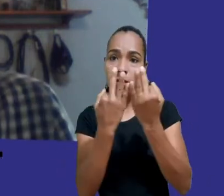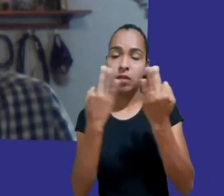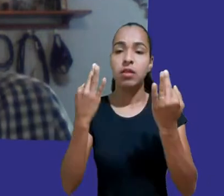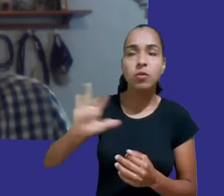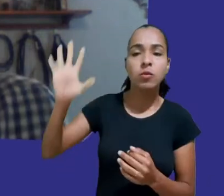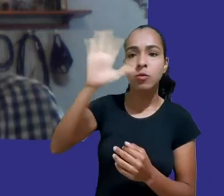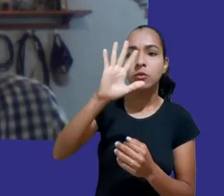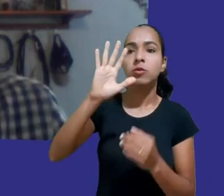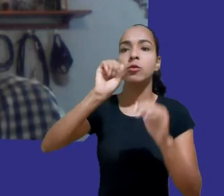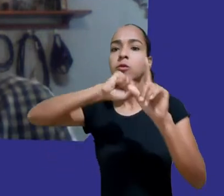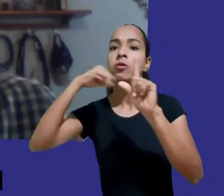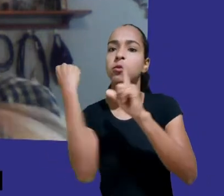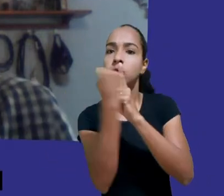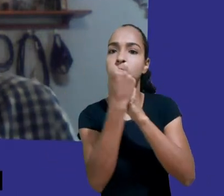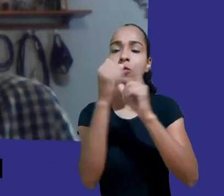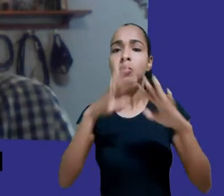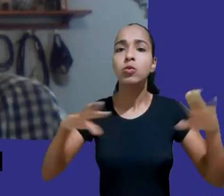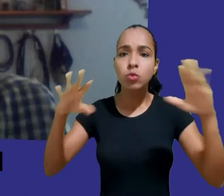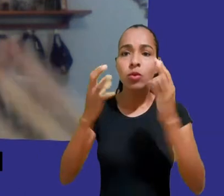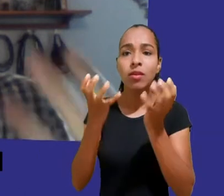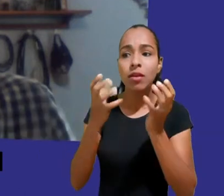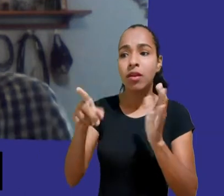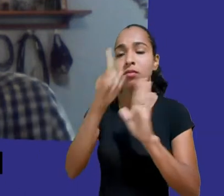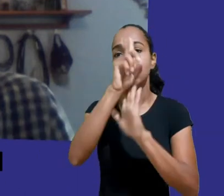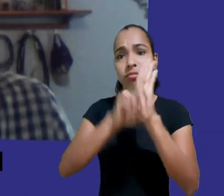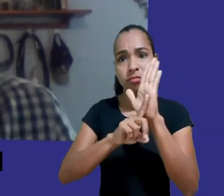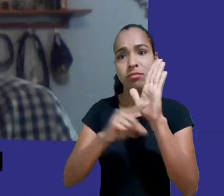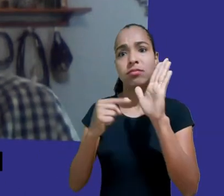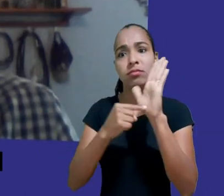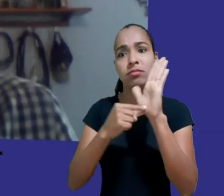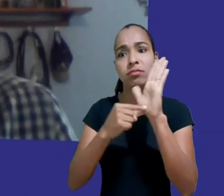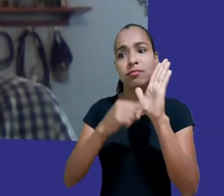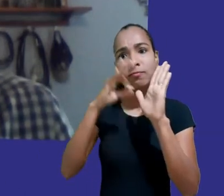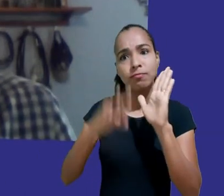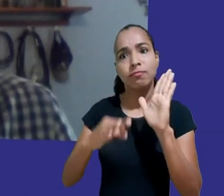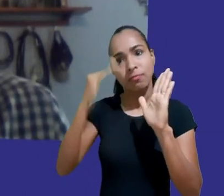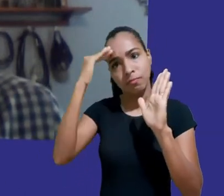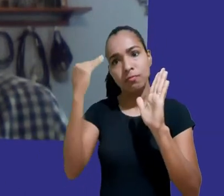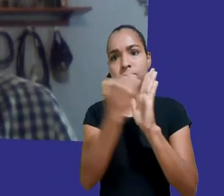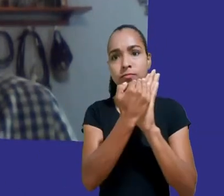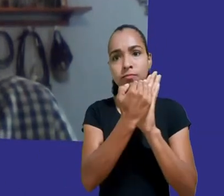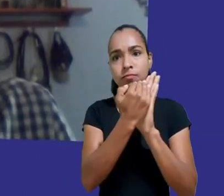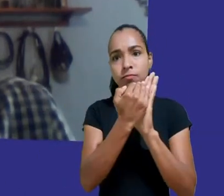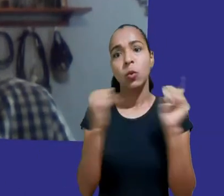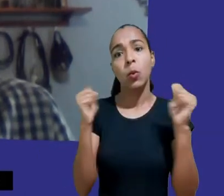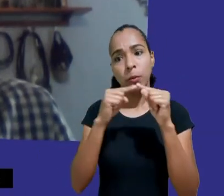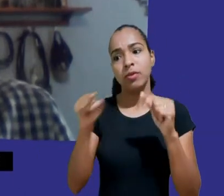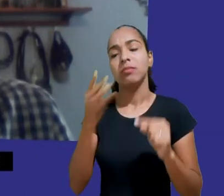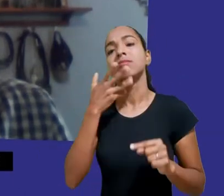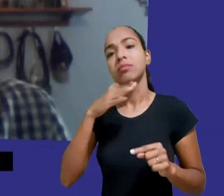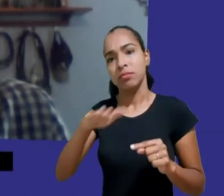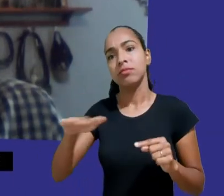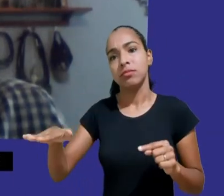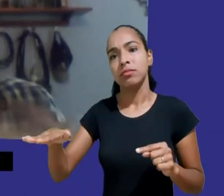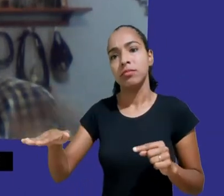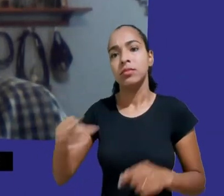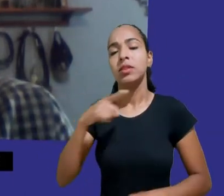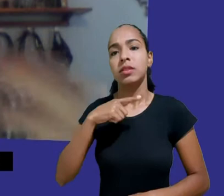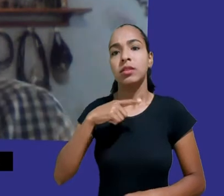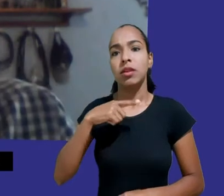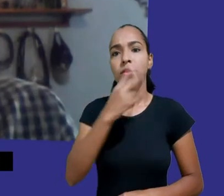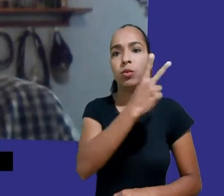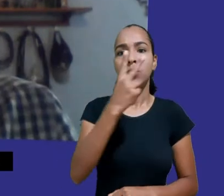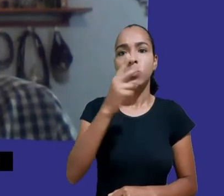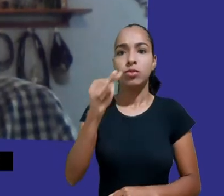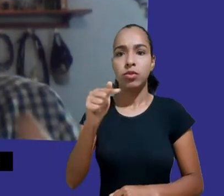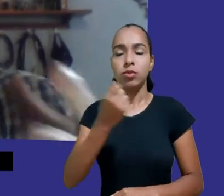absoluta prioridade. É isso, aliás, que determina o artigo 227 da nossa Constituição Federal. E as empresas e as plataformas digitais